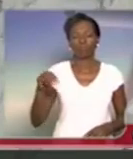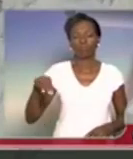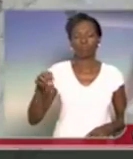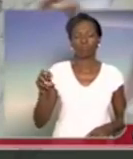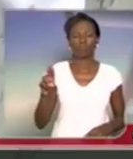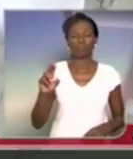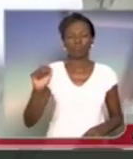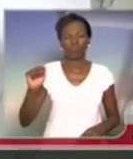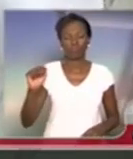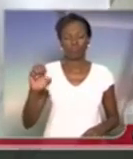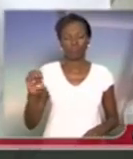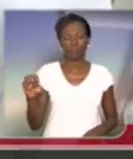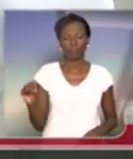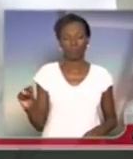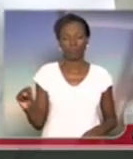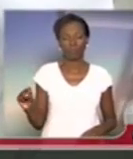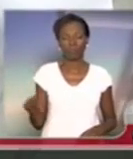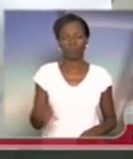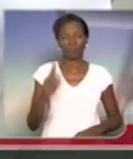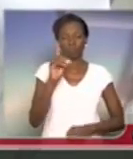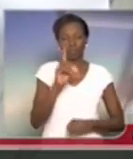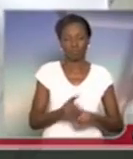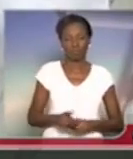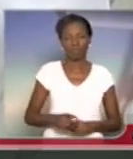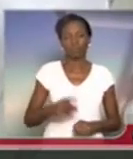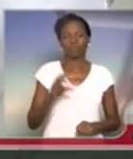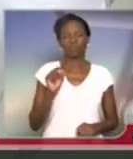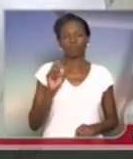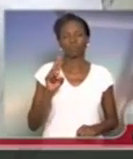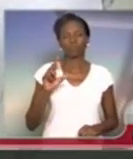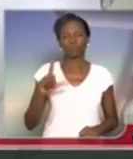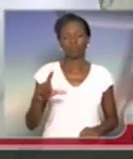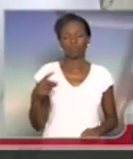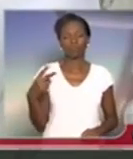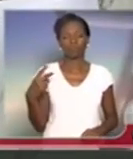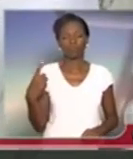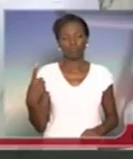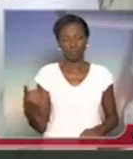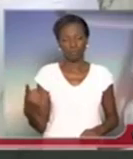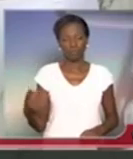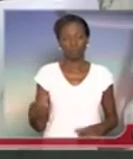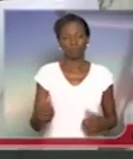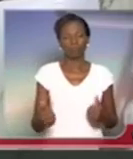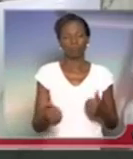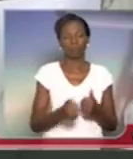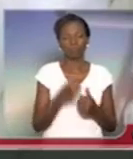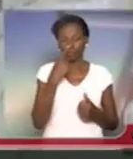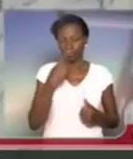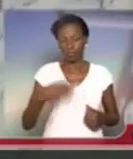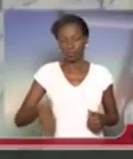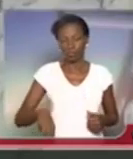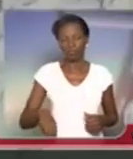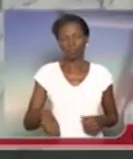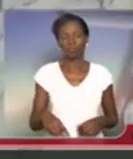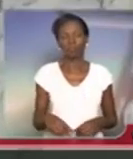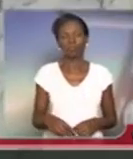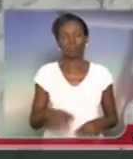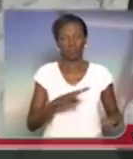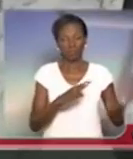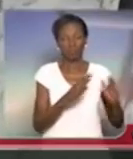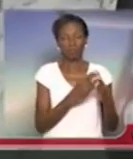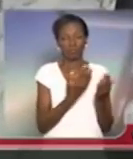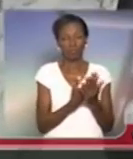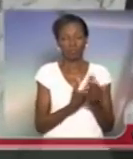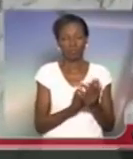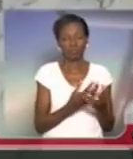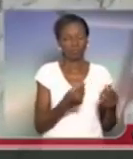que fica exatamente na superquadra do Morumbi, na região do Portal do Morumbi. Essa escola, que atende centenas de